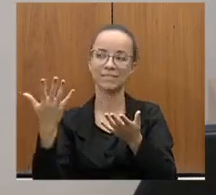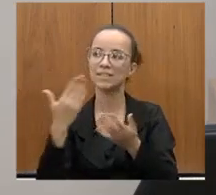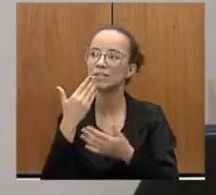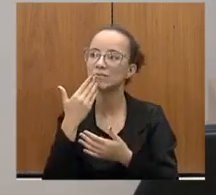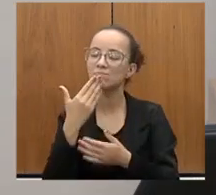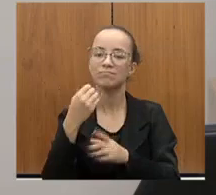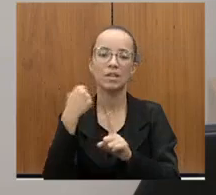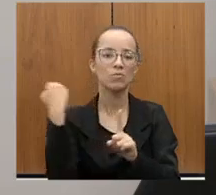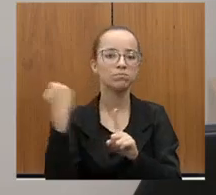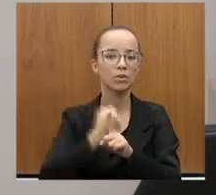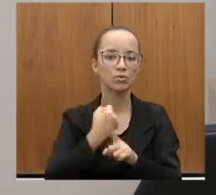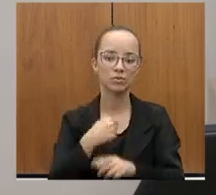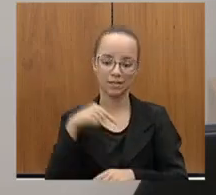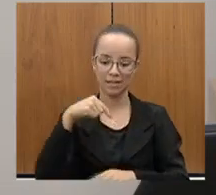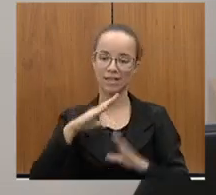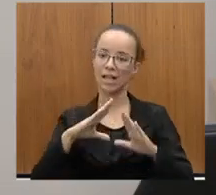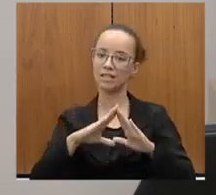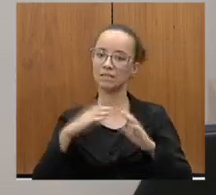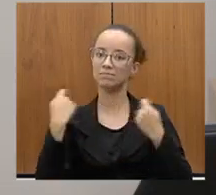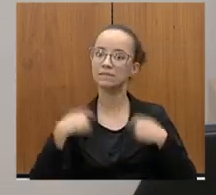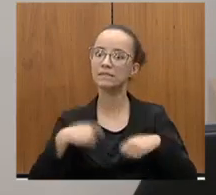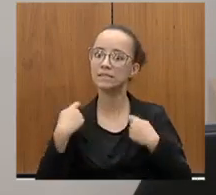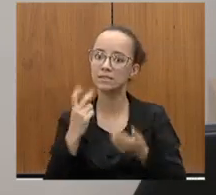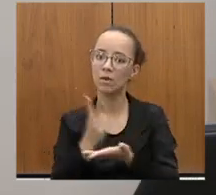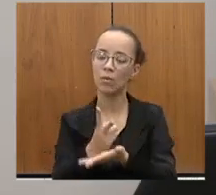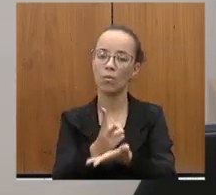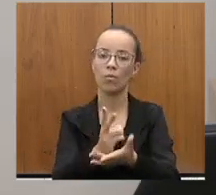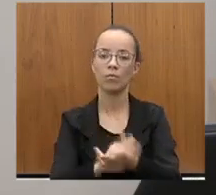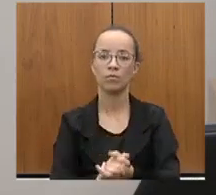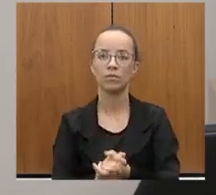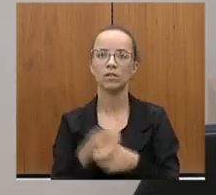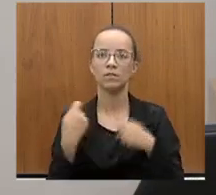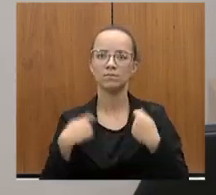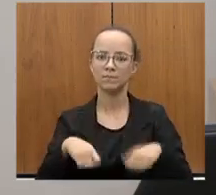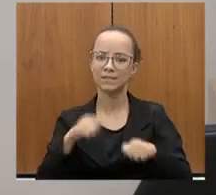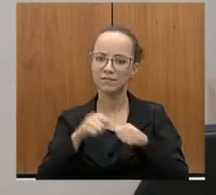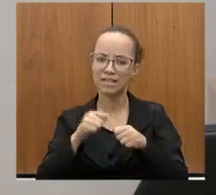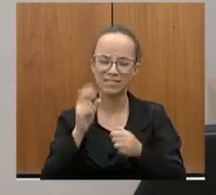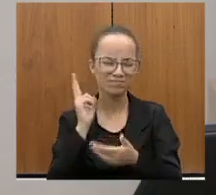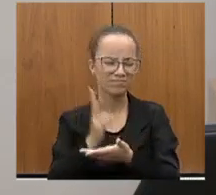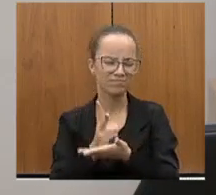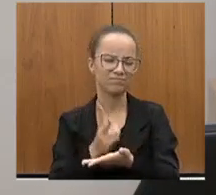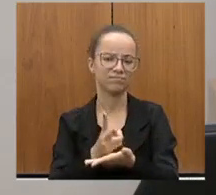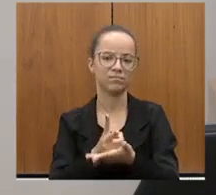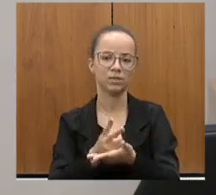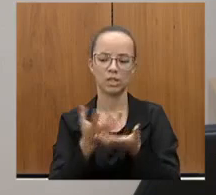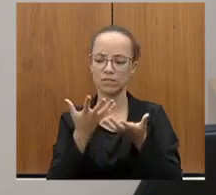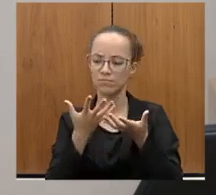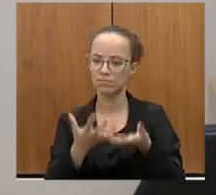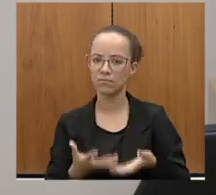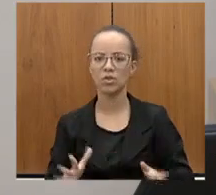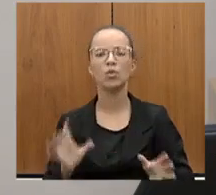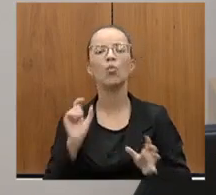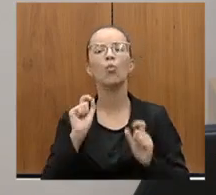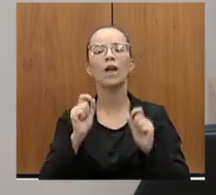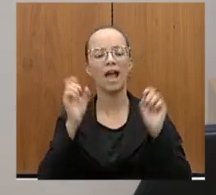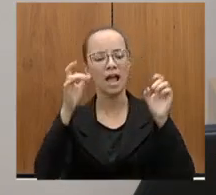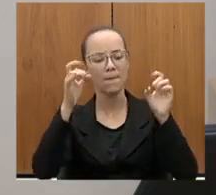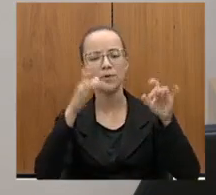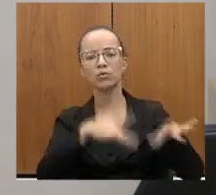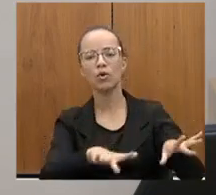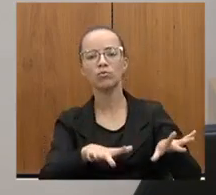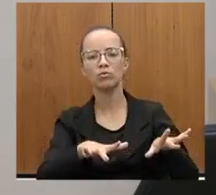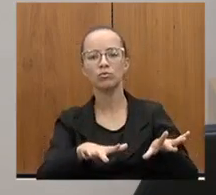essa a luta que essa casa tem que continuar, tem que fazer permanentemente, não aceitamos mais abandono de linhas,